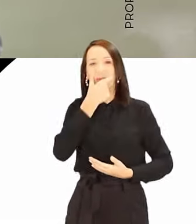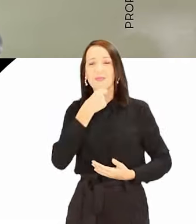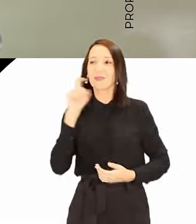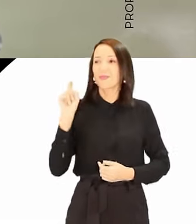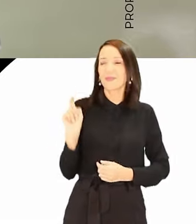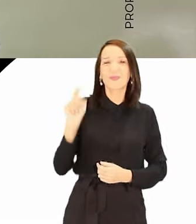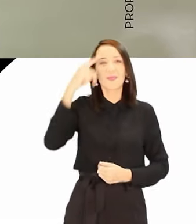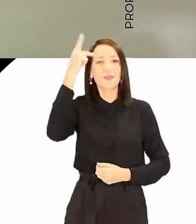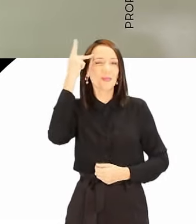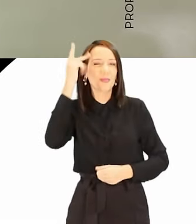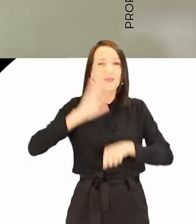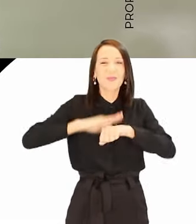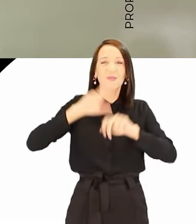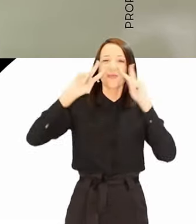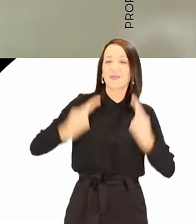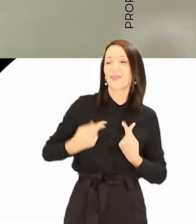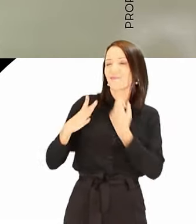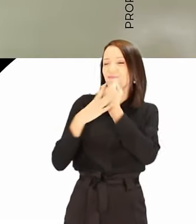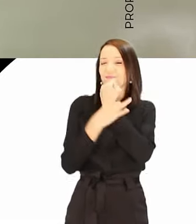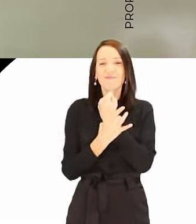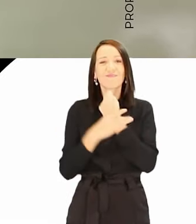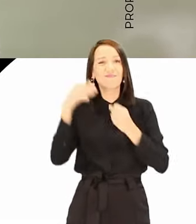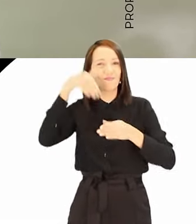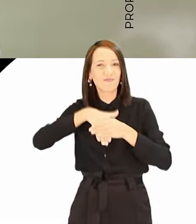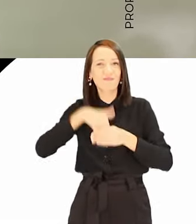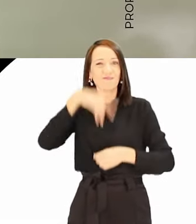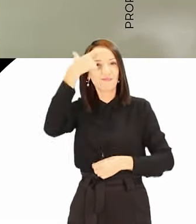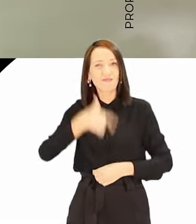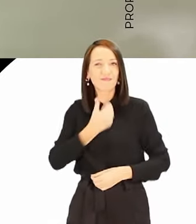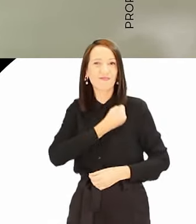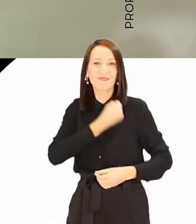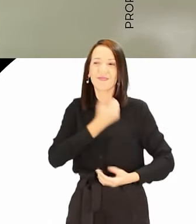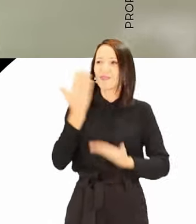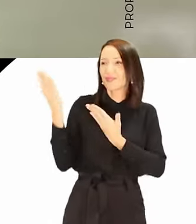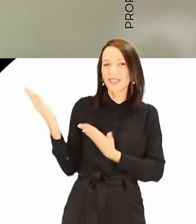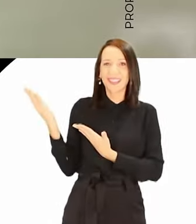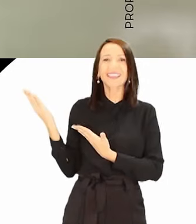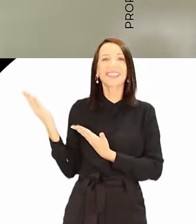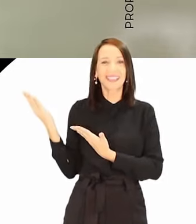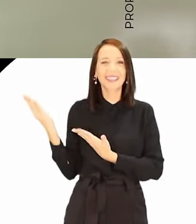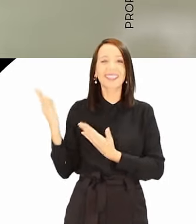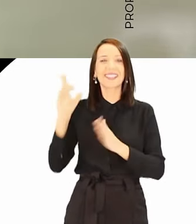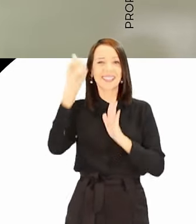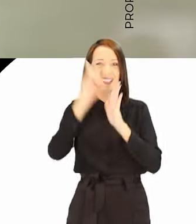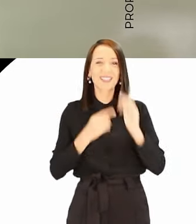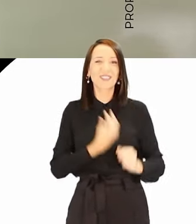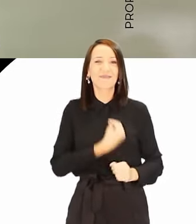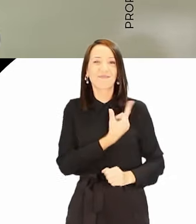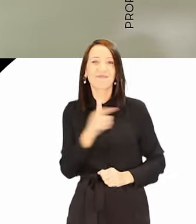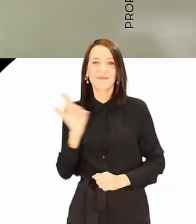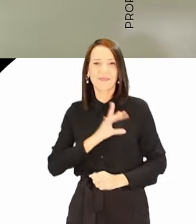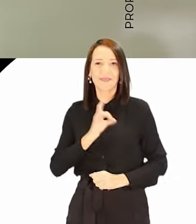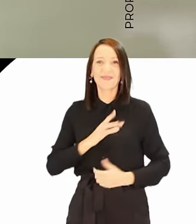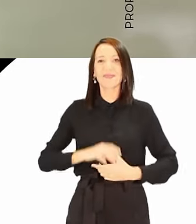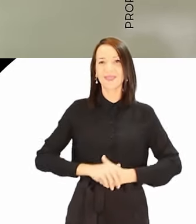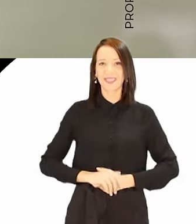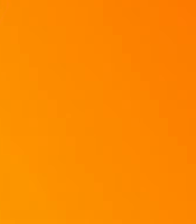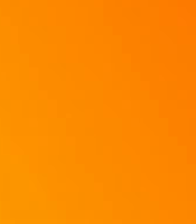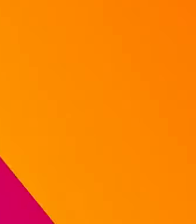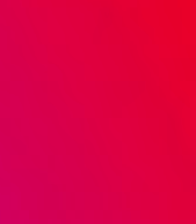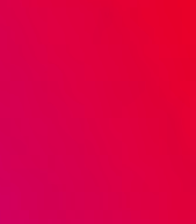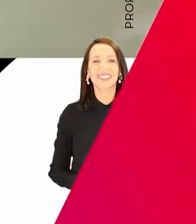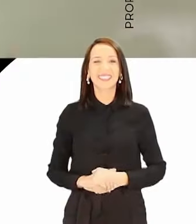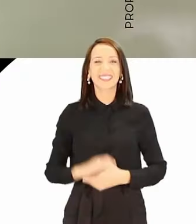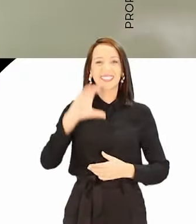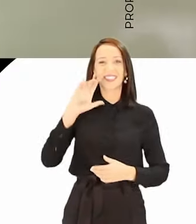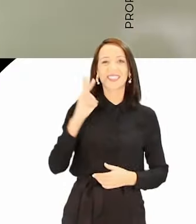bolos e Marta, por uma São Paulo mais humana e segura, Vote Ari Friedenbach, 50-3-2-1, pelo direito de viver sem medo.